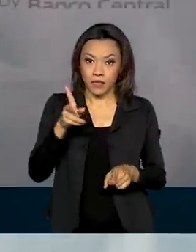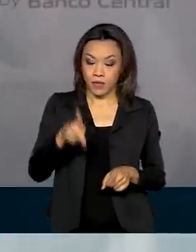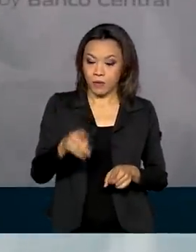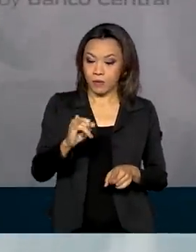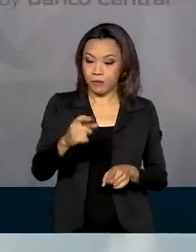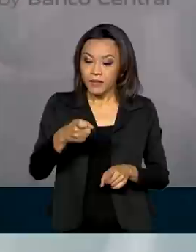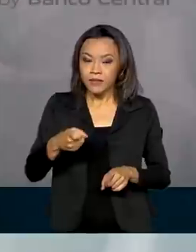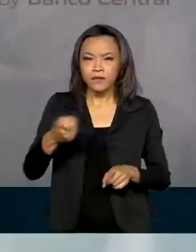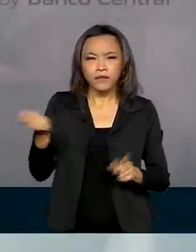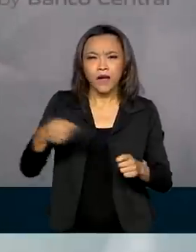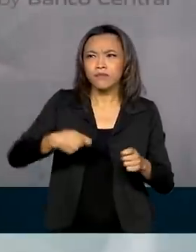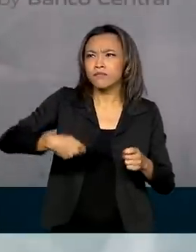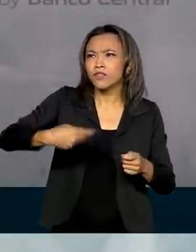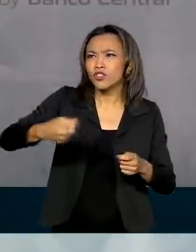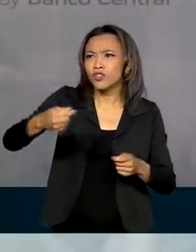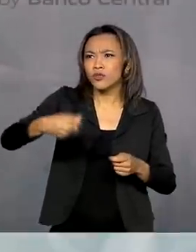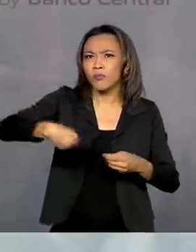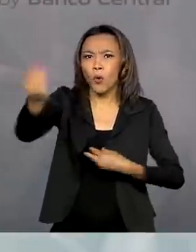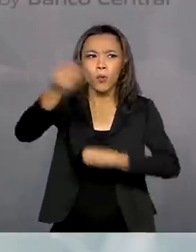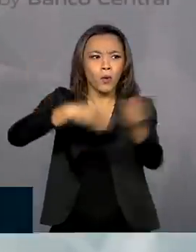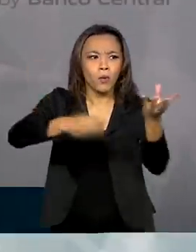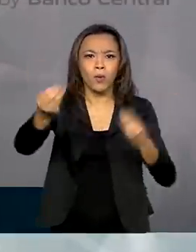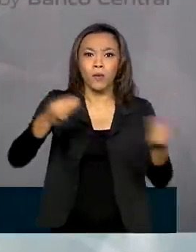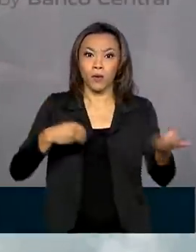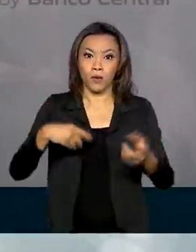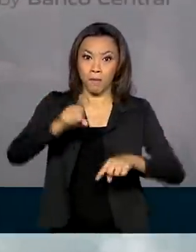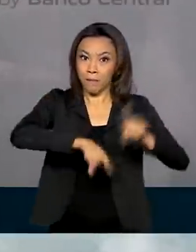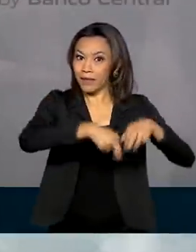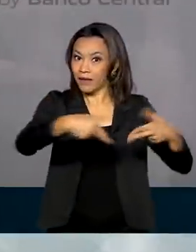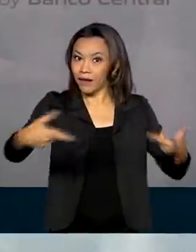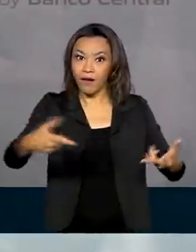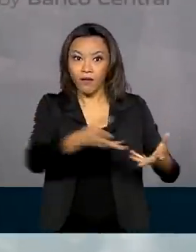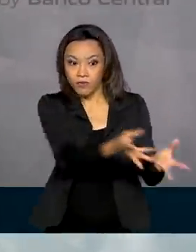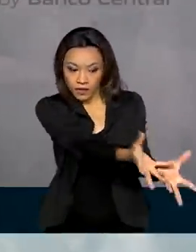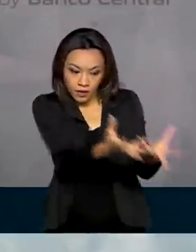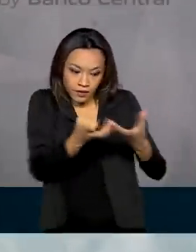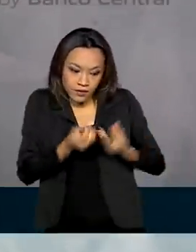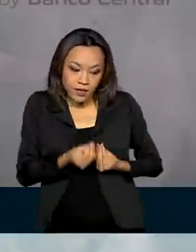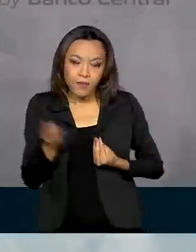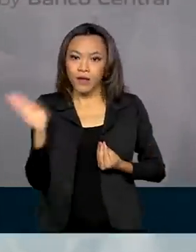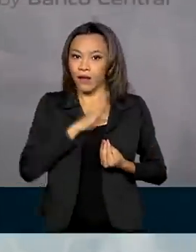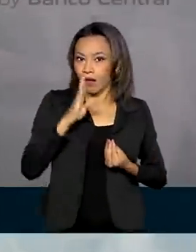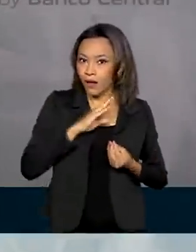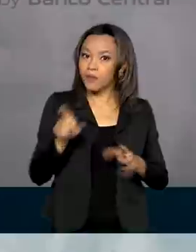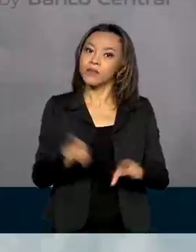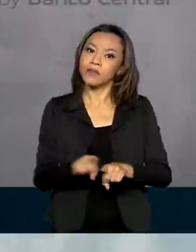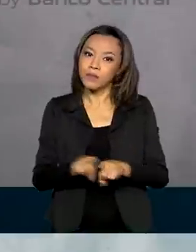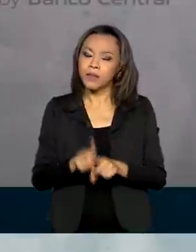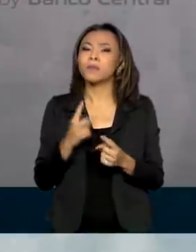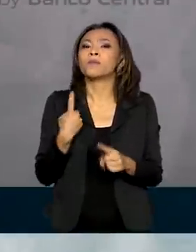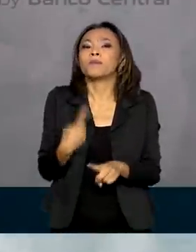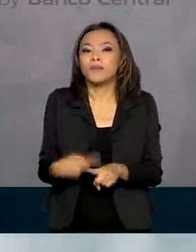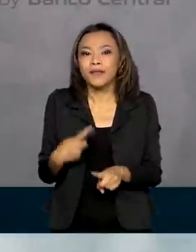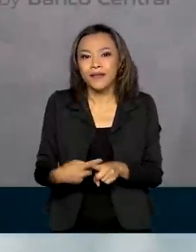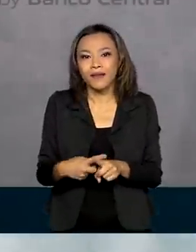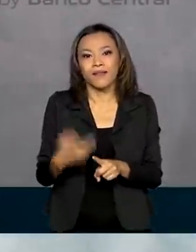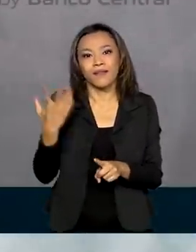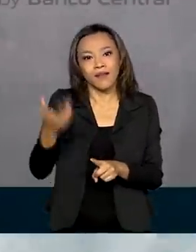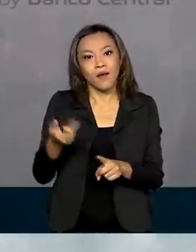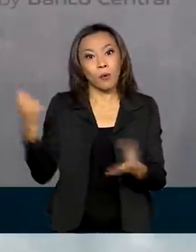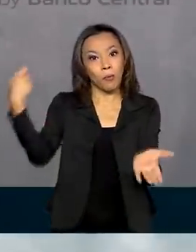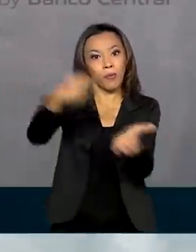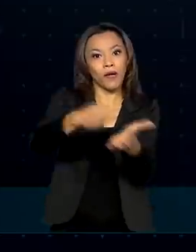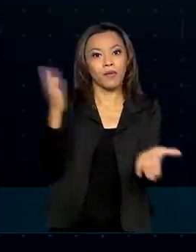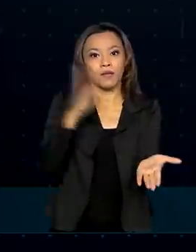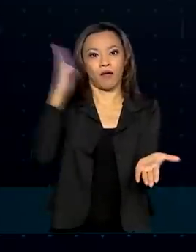rápida, o despacho da mercadoria é muito mais rápido e você vai receber a mercadoria muito mais rapidamente. Por quê? Porque a confirmação